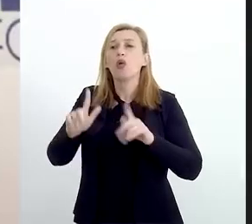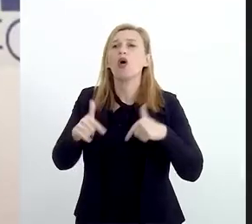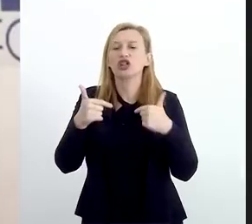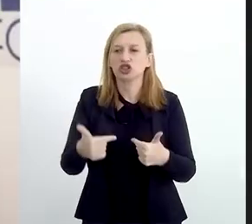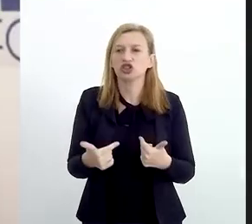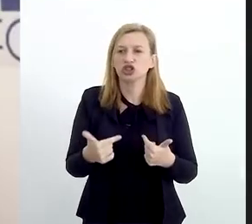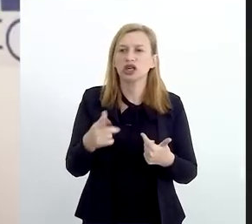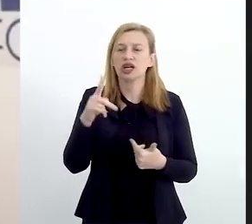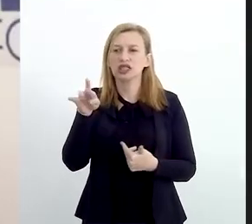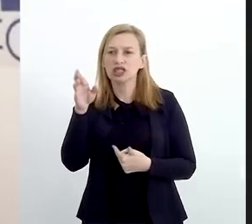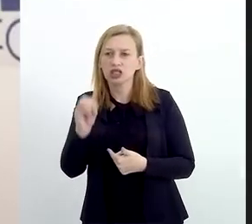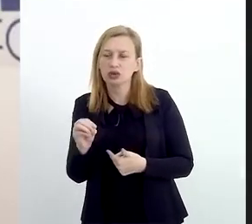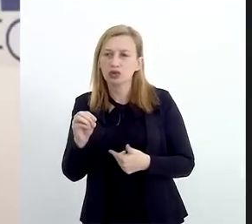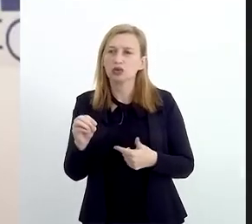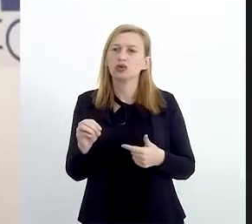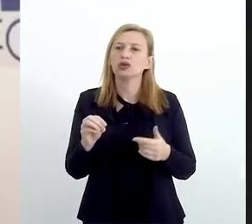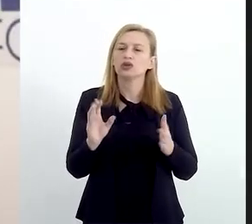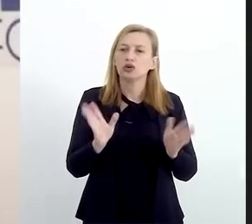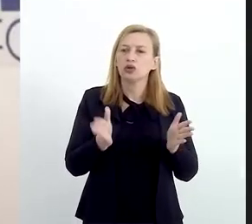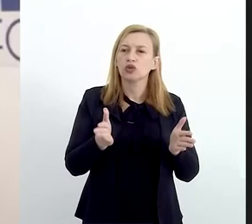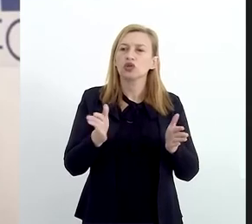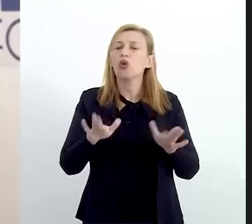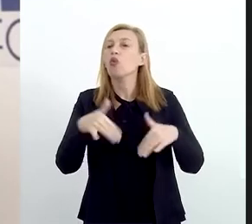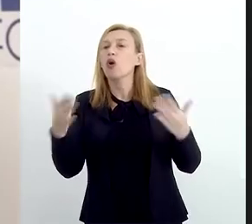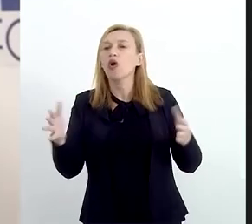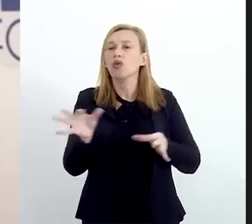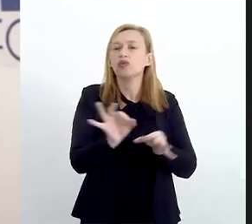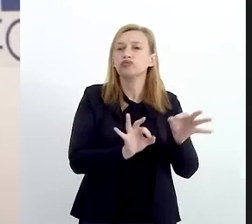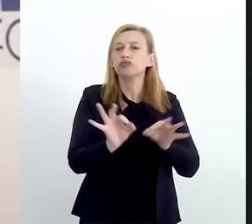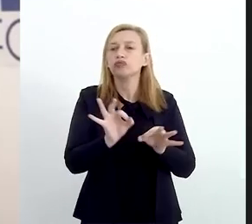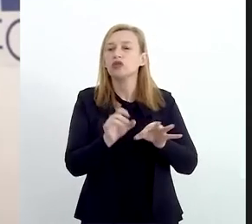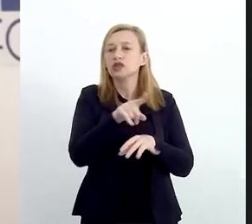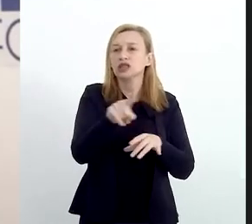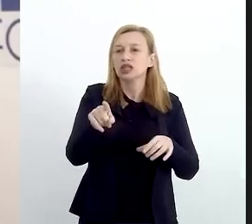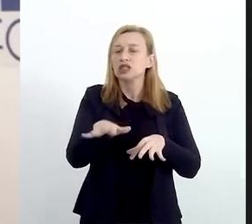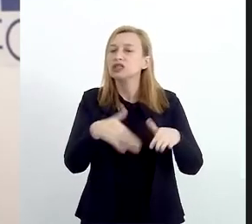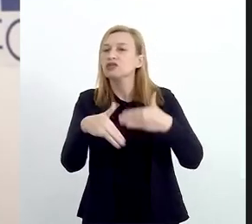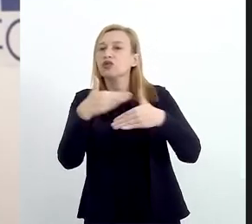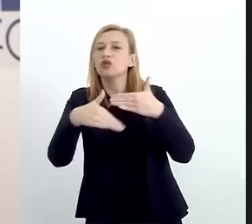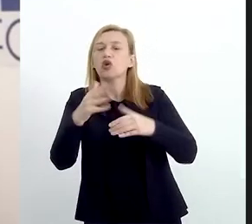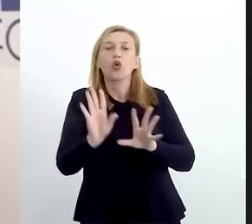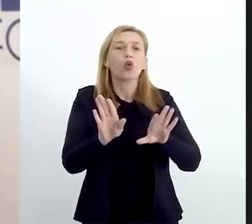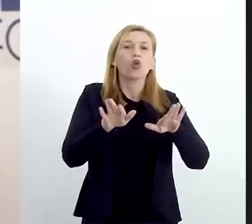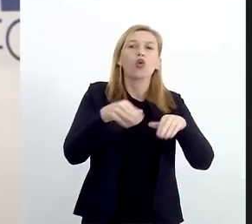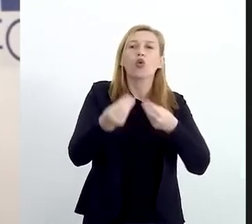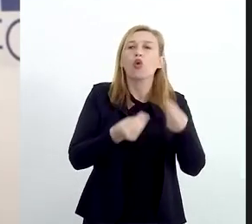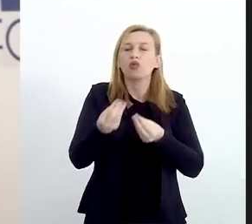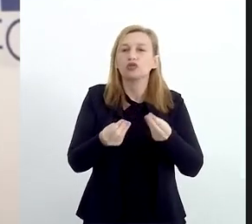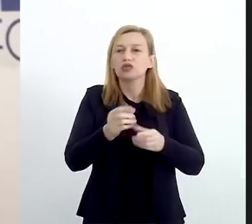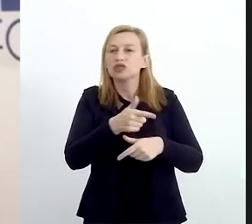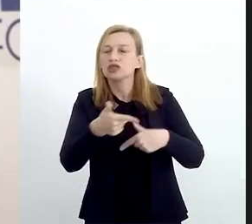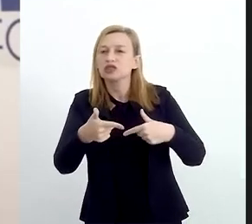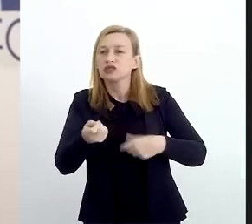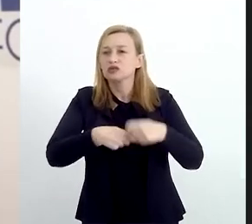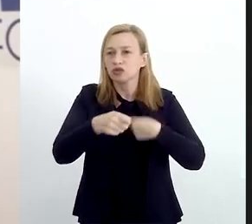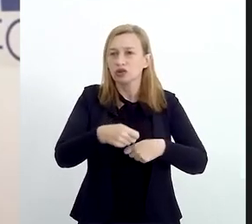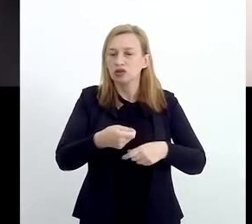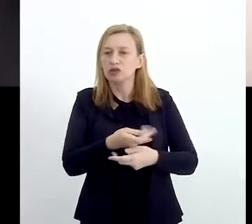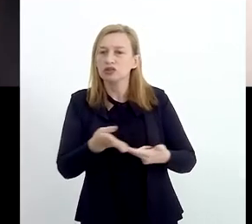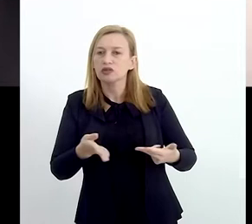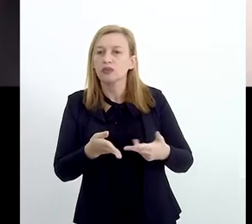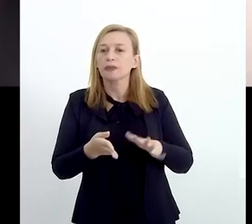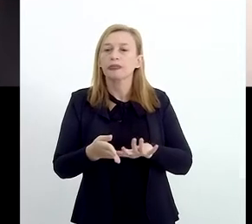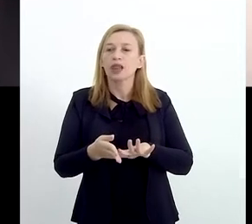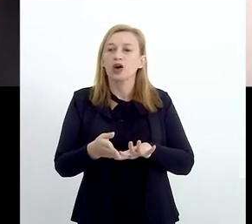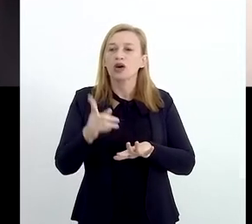as ações que o Reciclotron hoje toca? Quais projetos vocês desenvolvem? Como é que se desenvolveu esse negócio? O